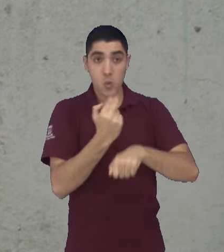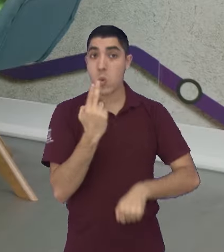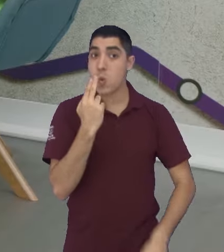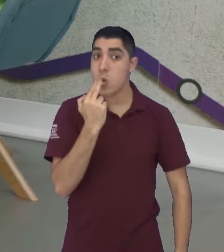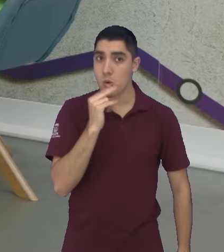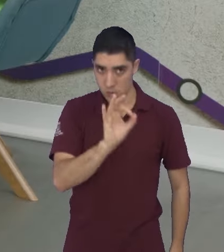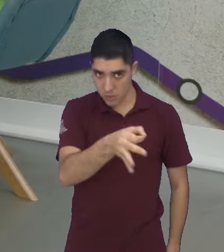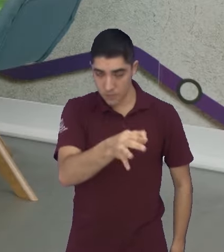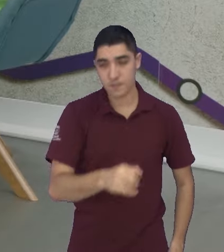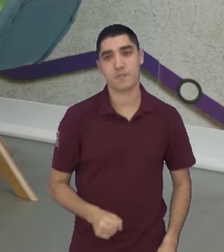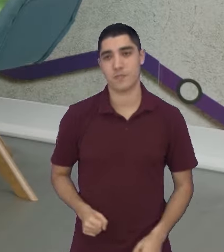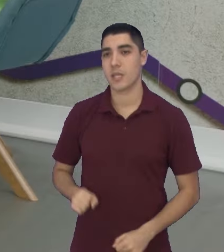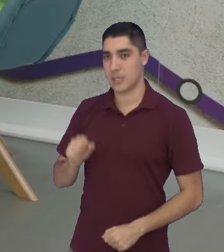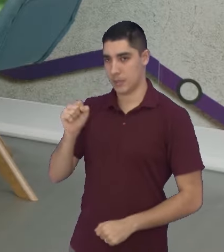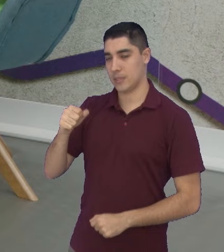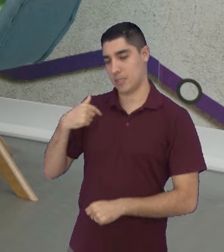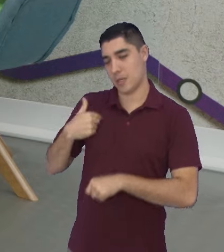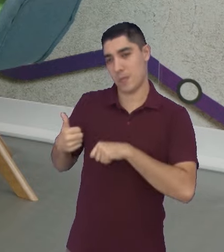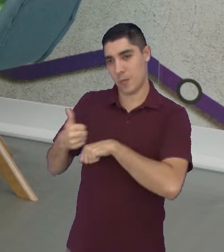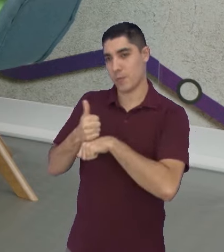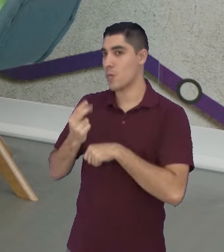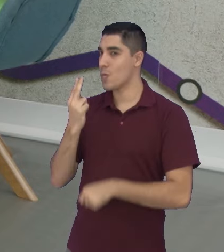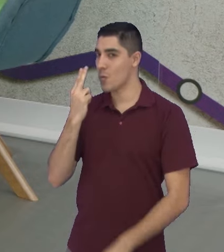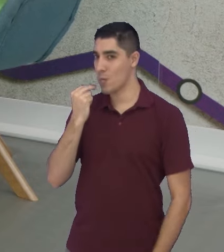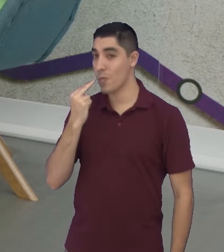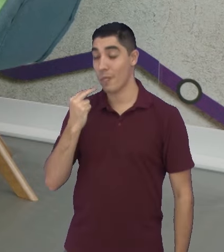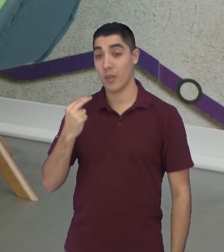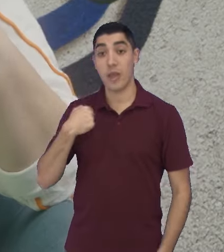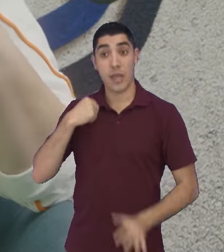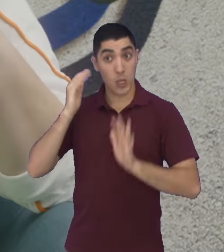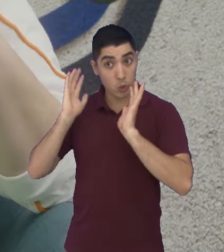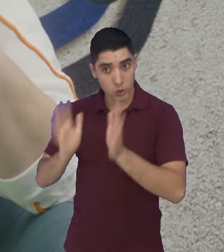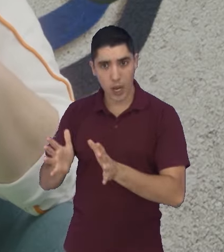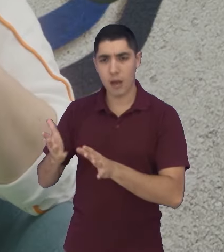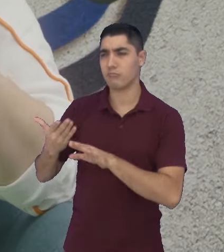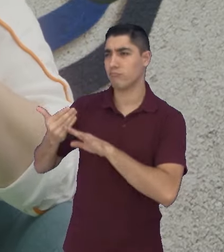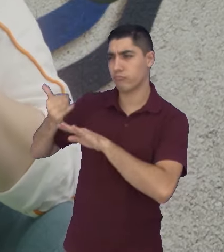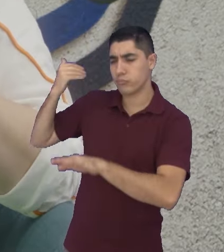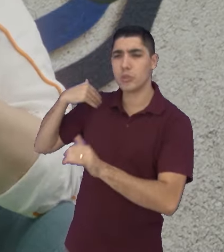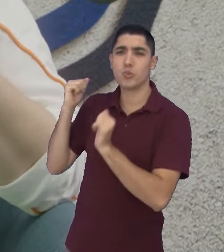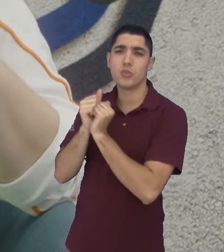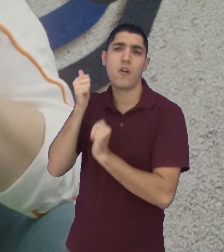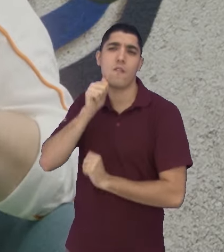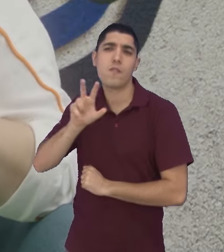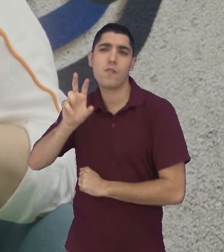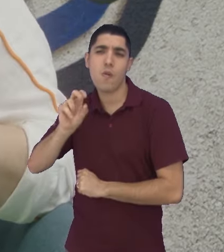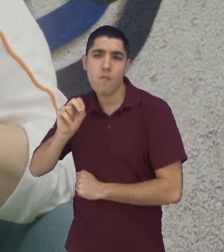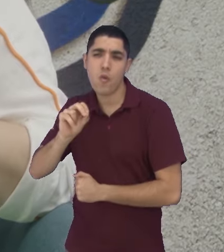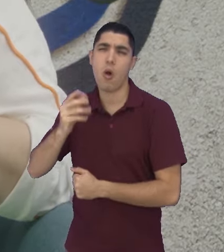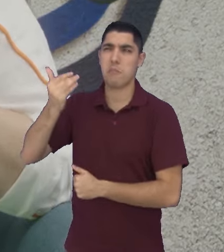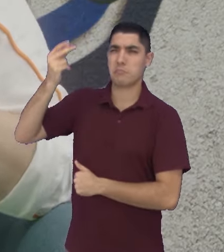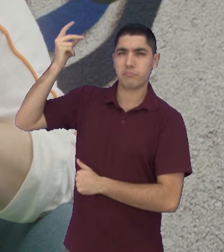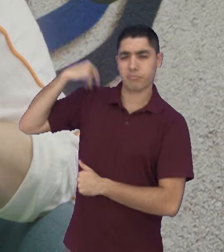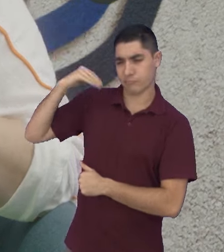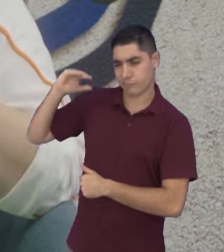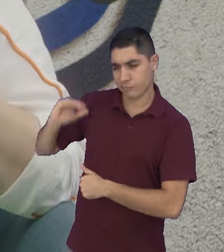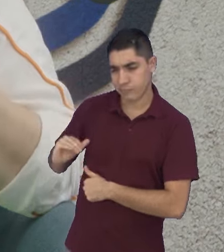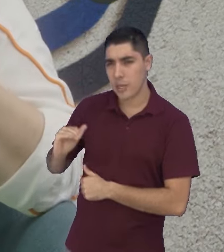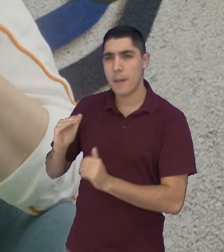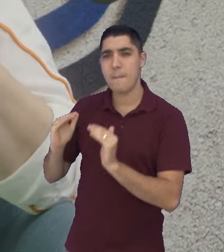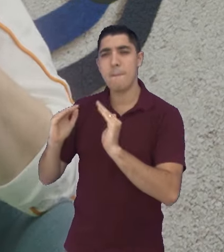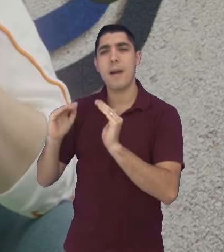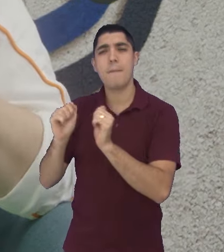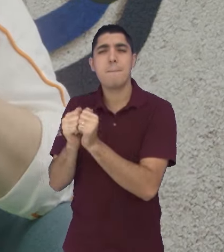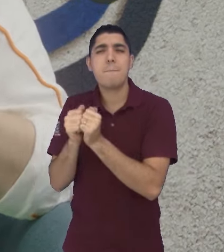certo? Sim, eu sou nutricionista. Eu já fazia pães com a minha avó, né, bem antigamente, aqueles pães de